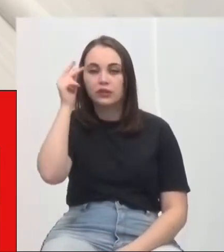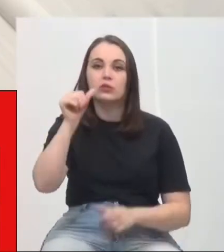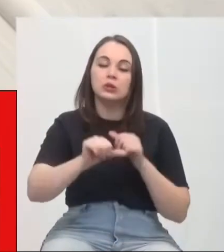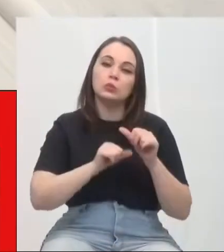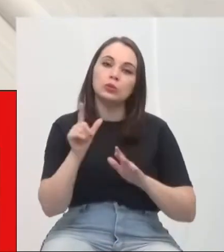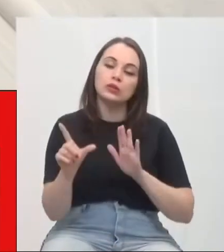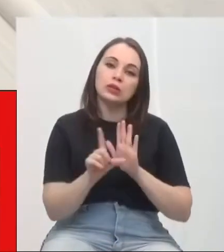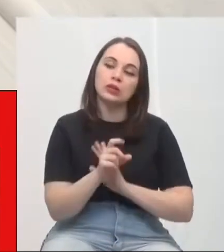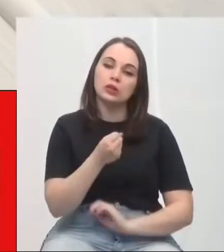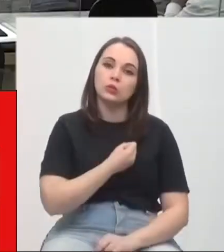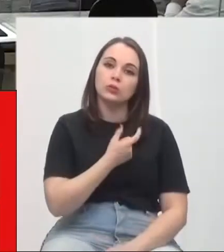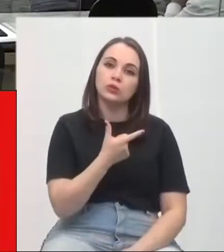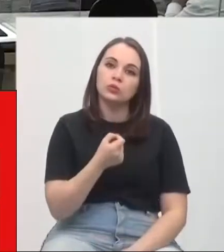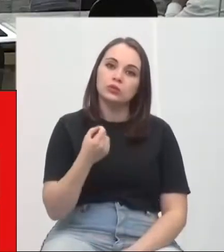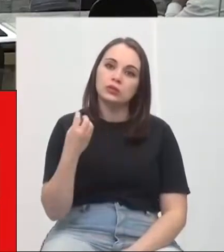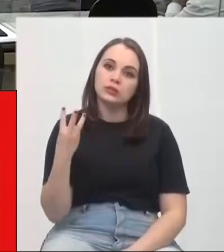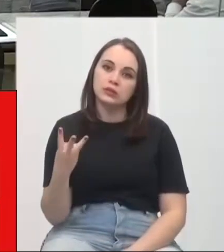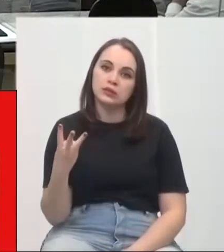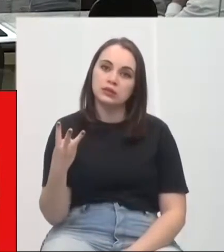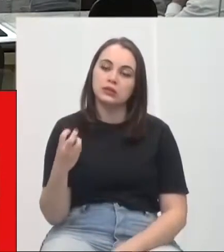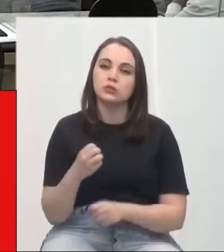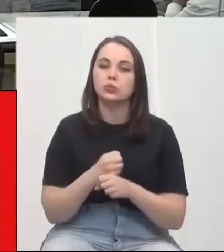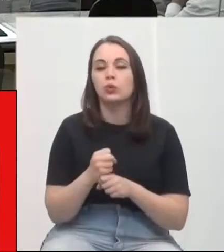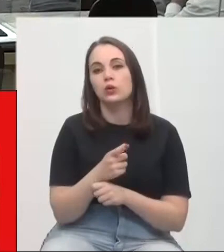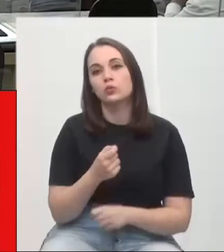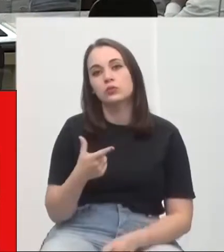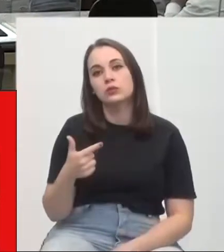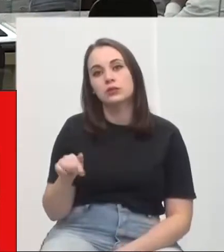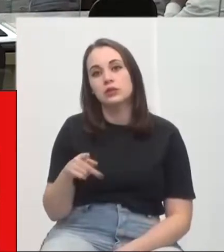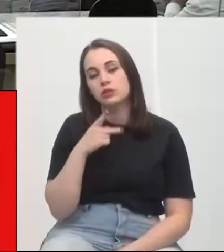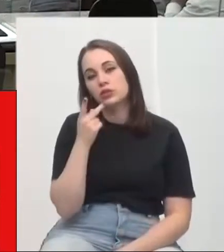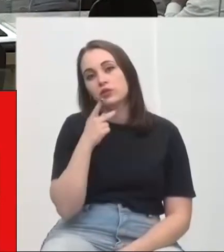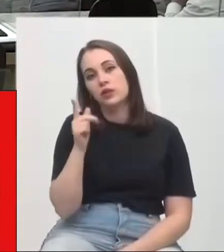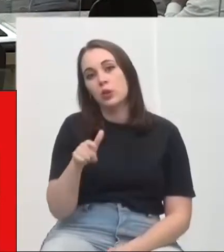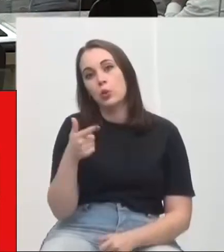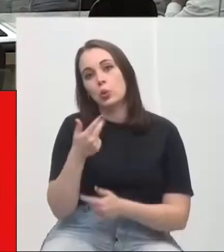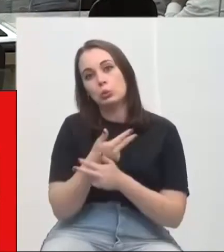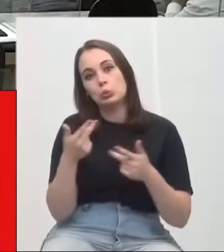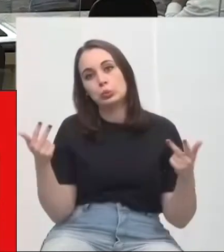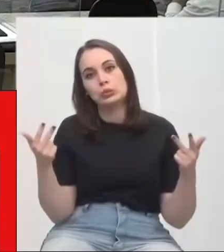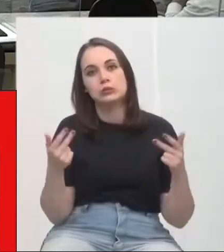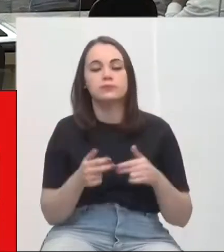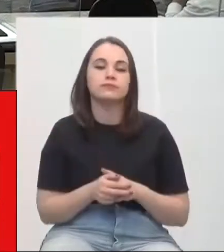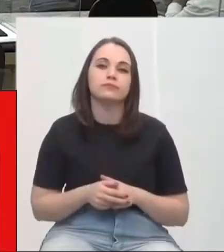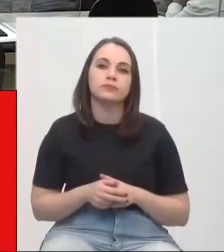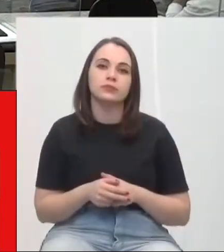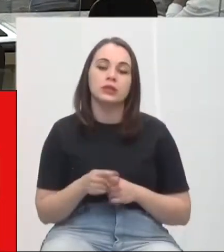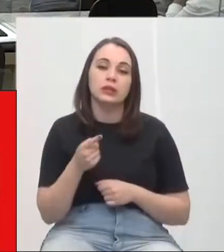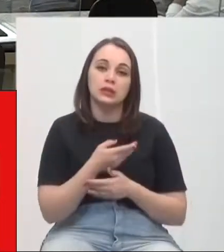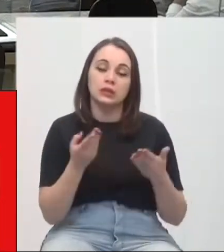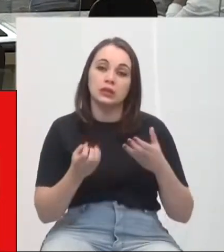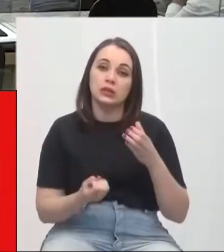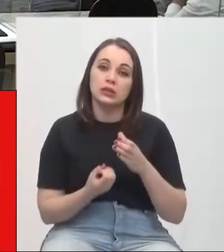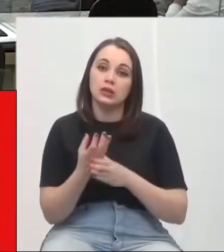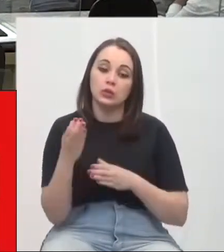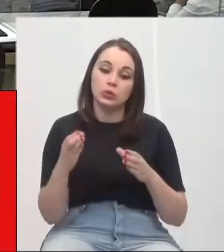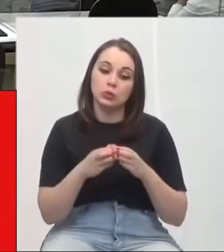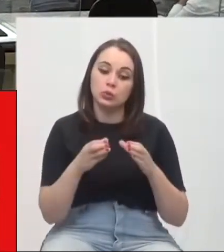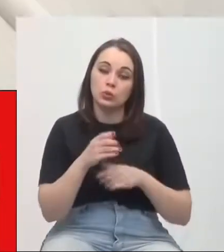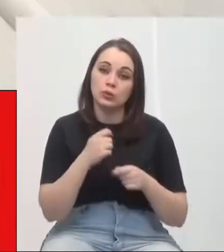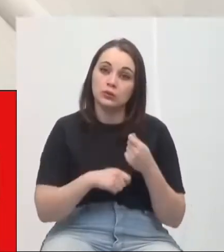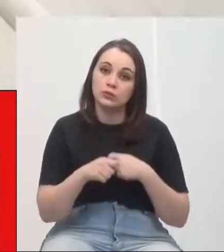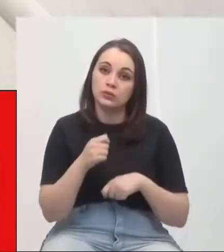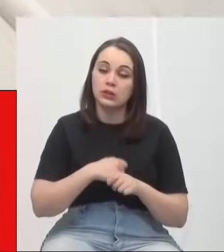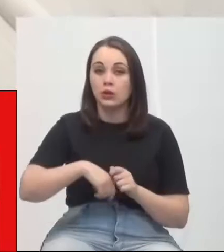203 barra 2017 e da outras providências. Trata-se da composição do Comitê Gestor